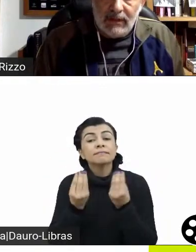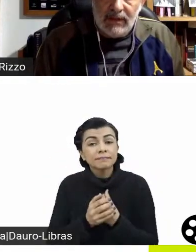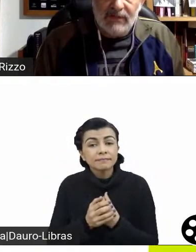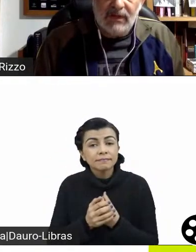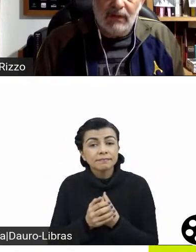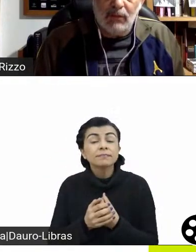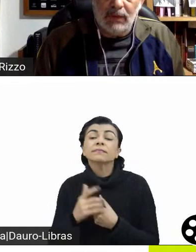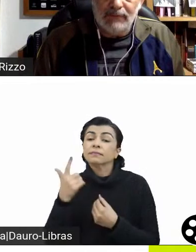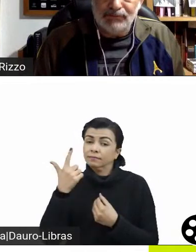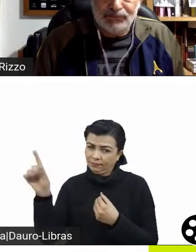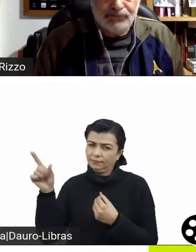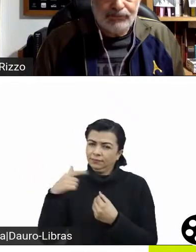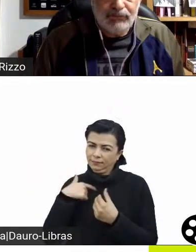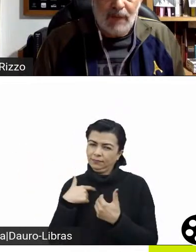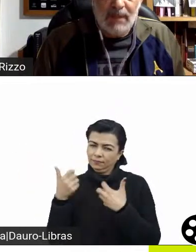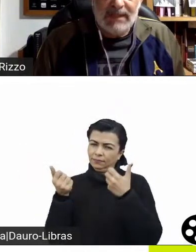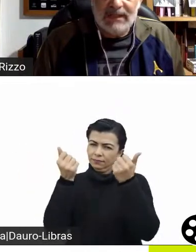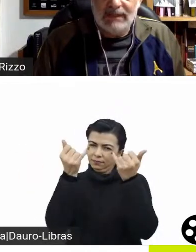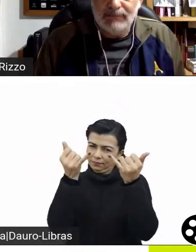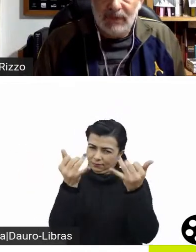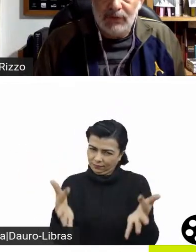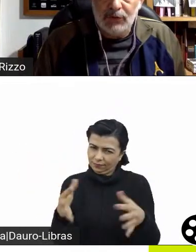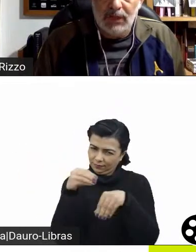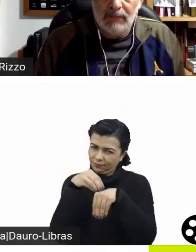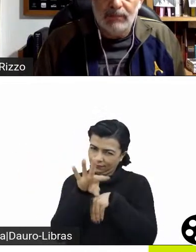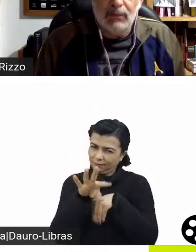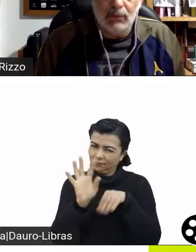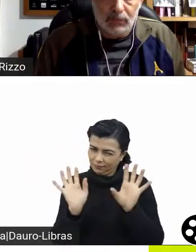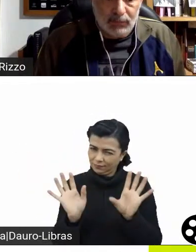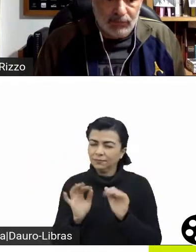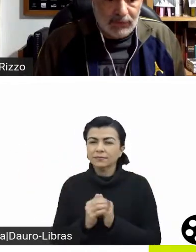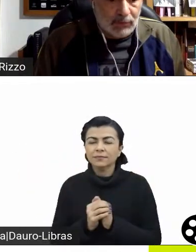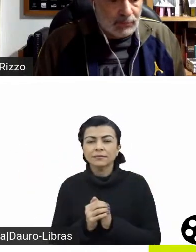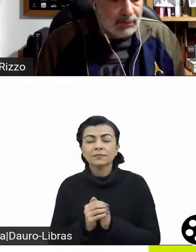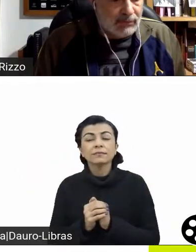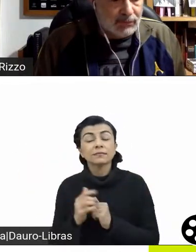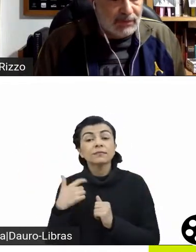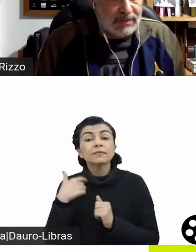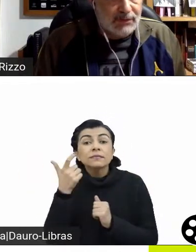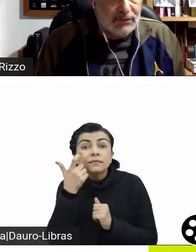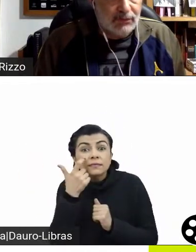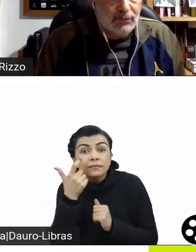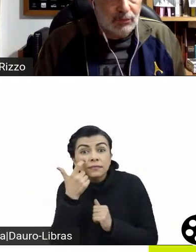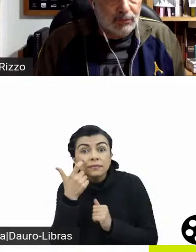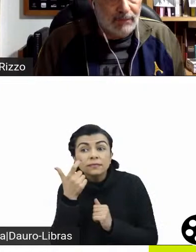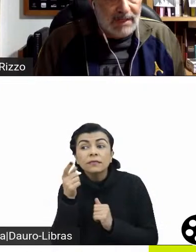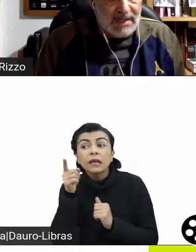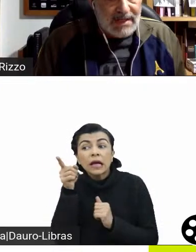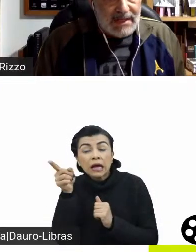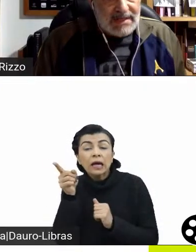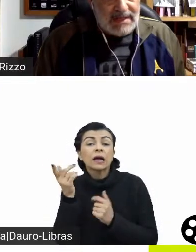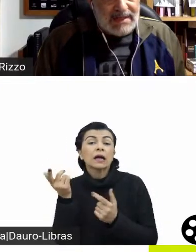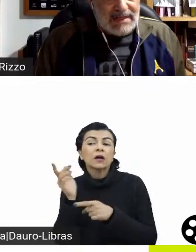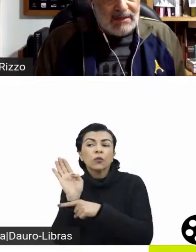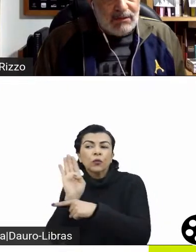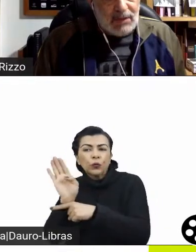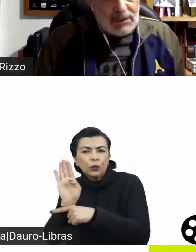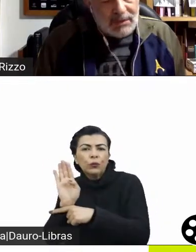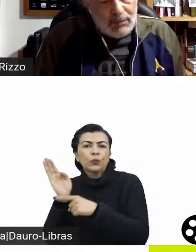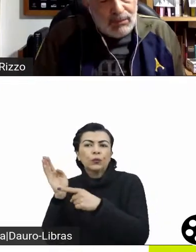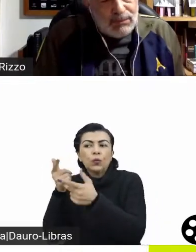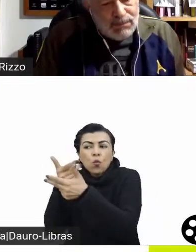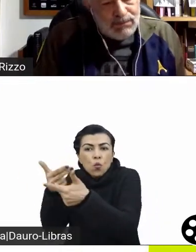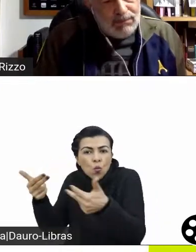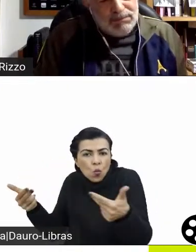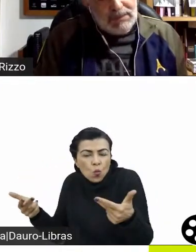aqui arriscar uma maneira de olhar para o fenômeno que você registrou. eu